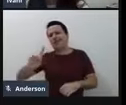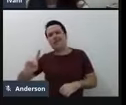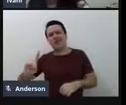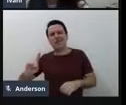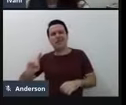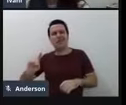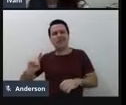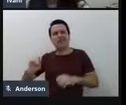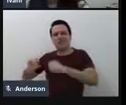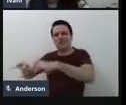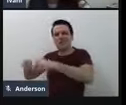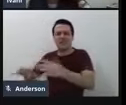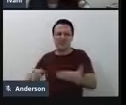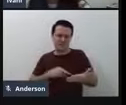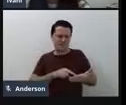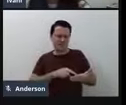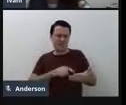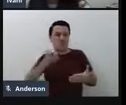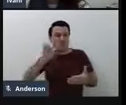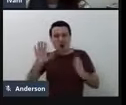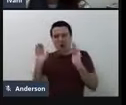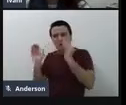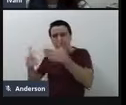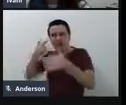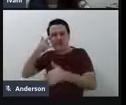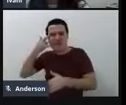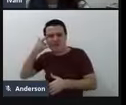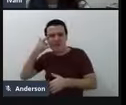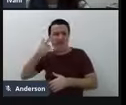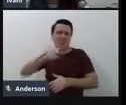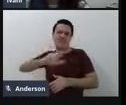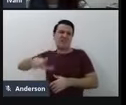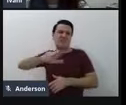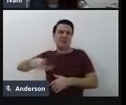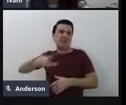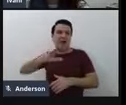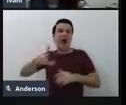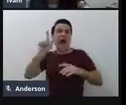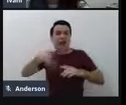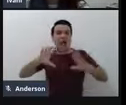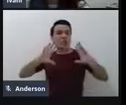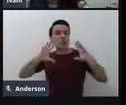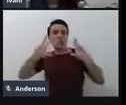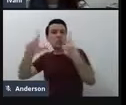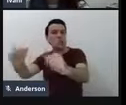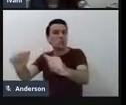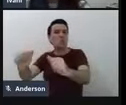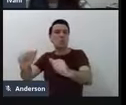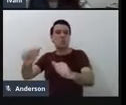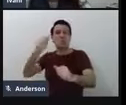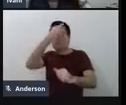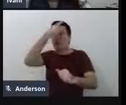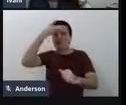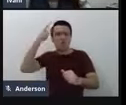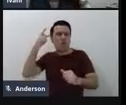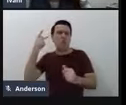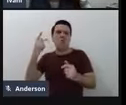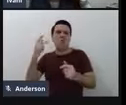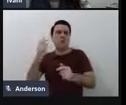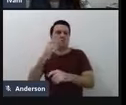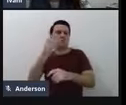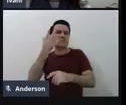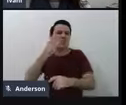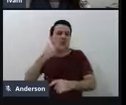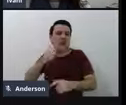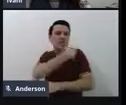estar presente na turma toda, né, para ajudar todas as crianças que estavam, então, no processo de alfabetização. Então,